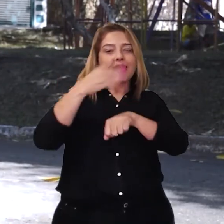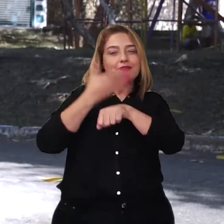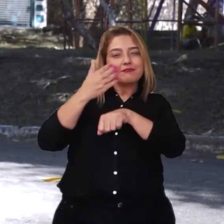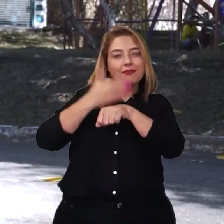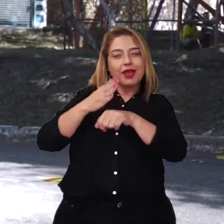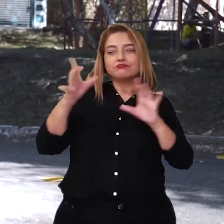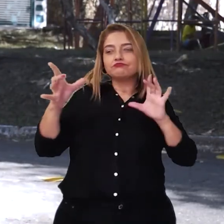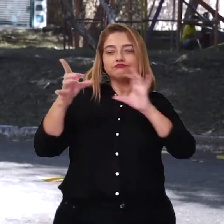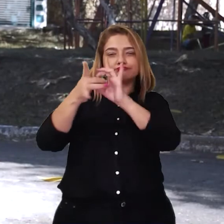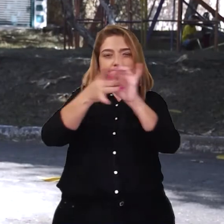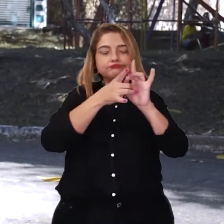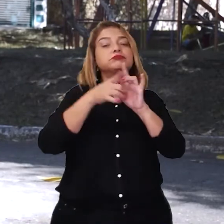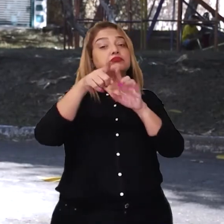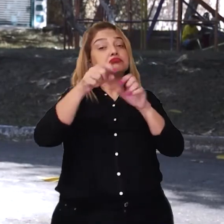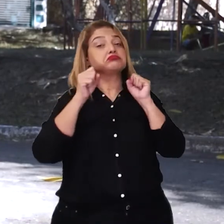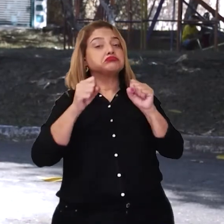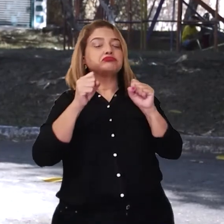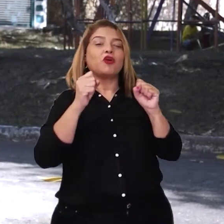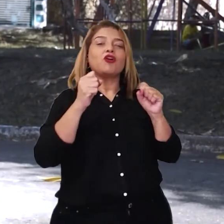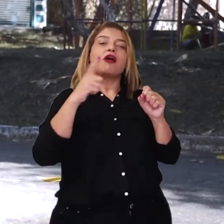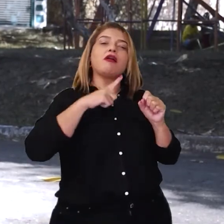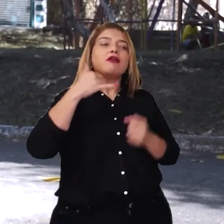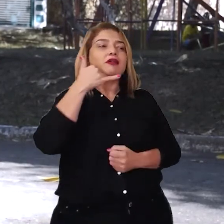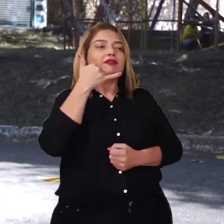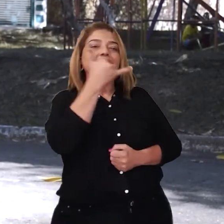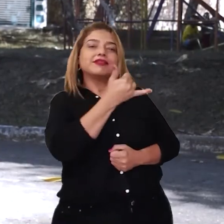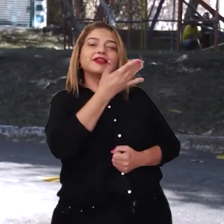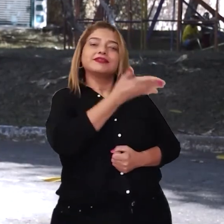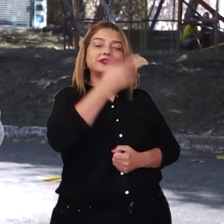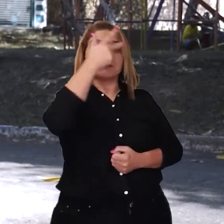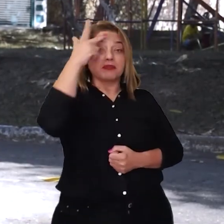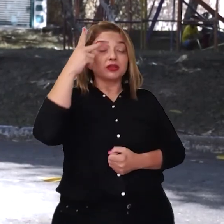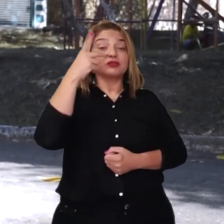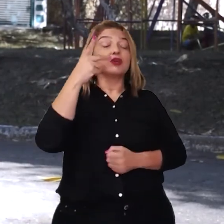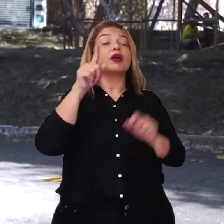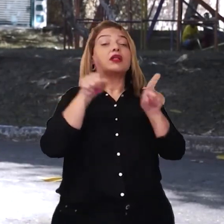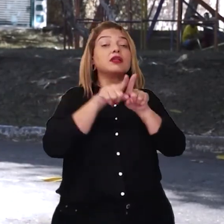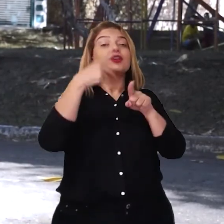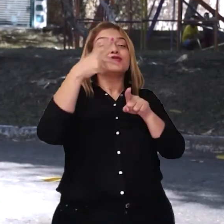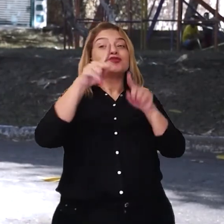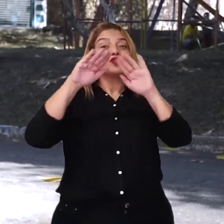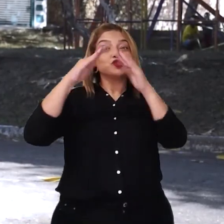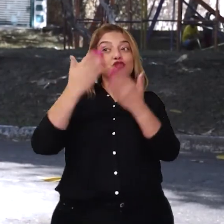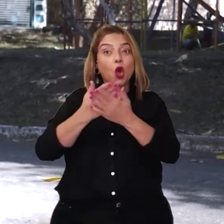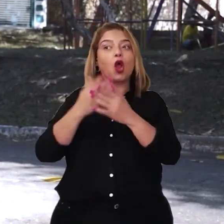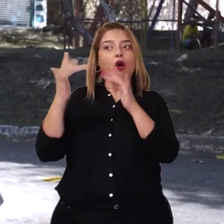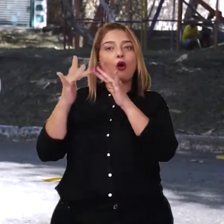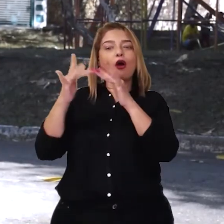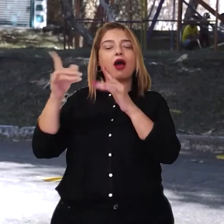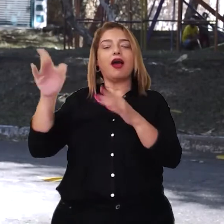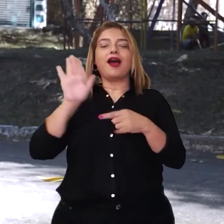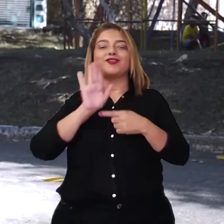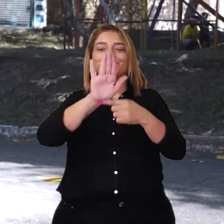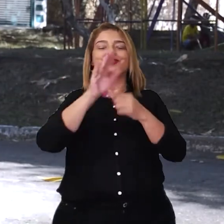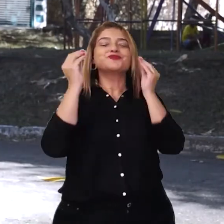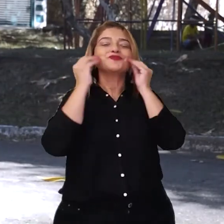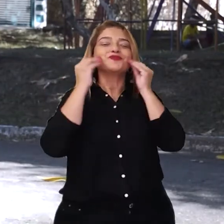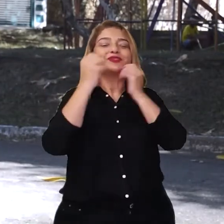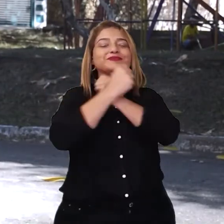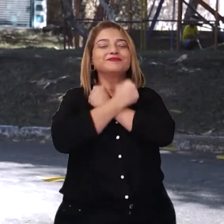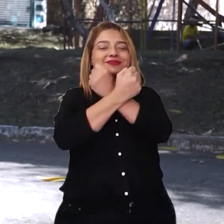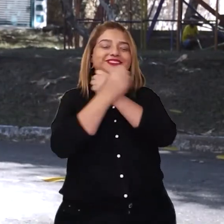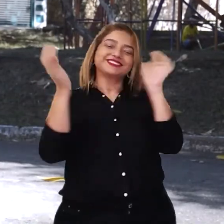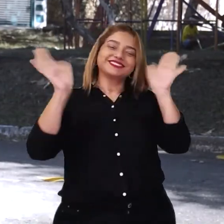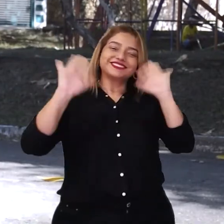É fácil, entre em contato com o apoio pedagógico aí da sua unidade educacional. Vamos inspirar? Um super abraço, pessoal, e até